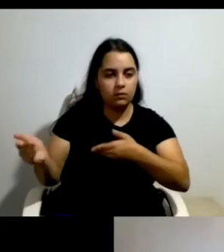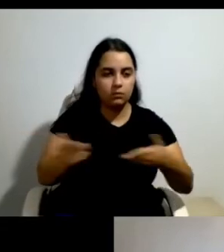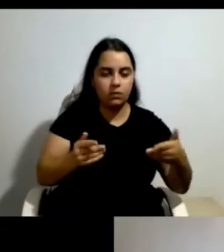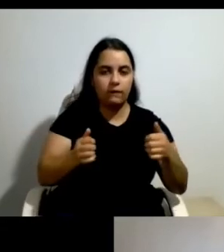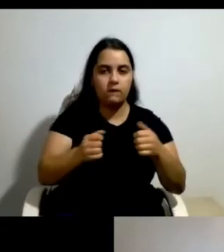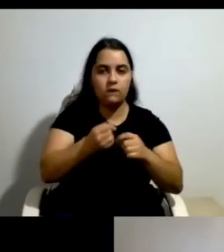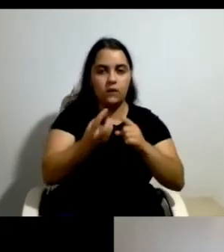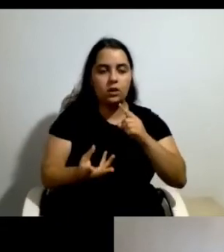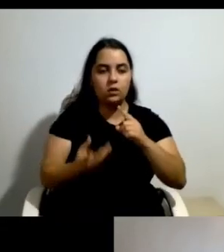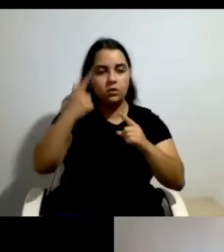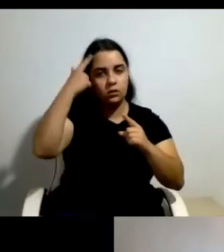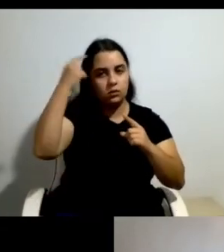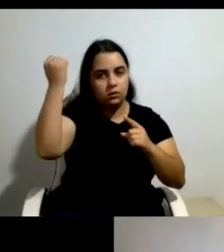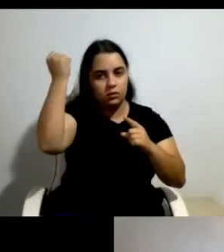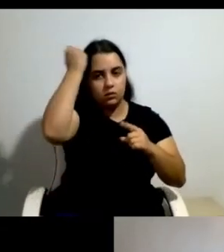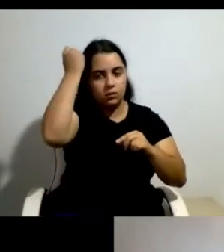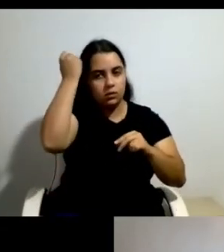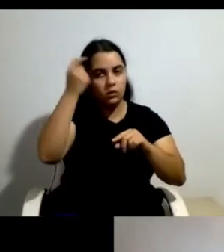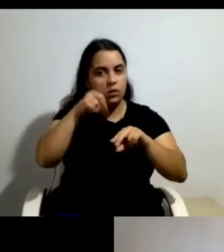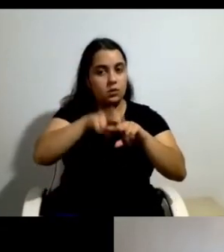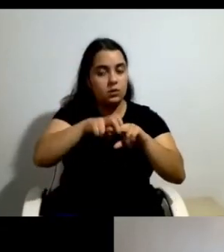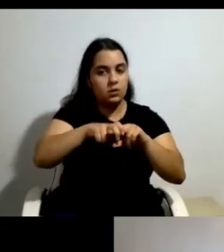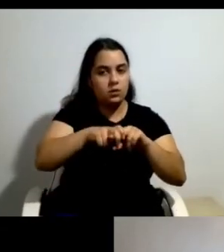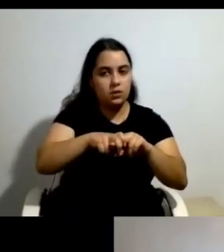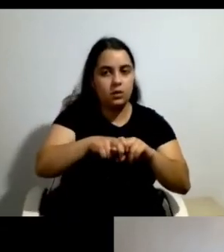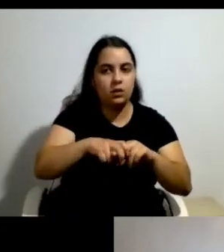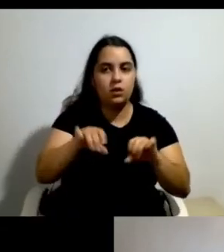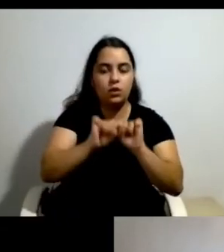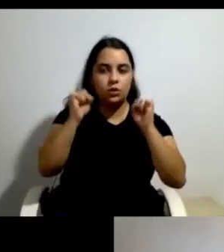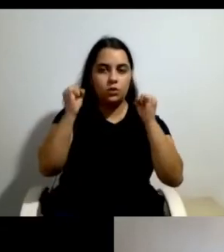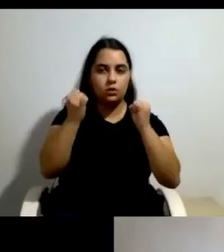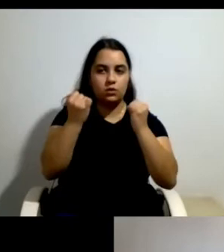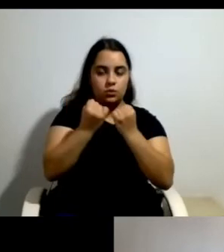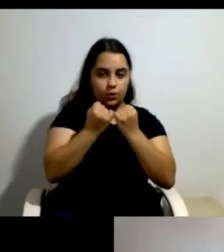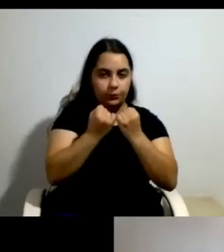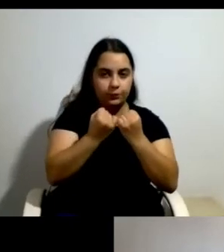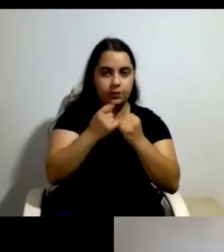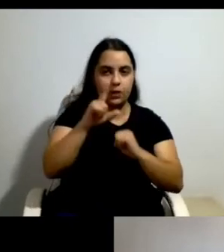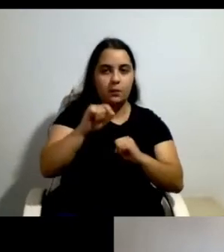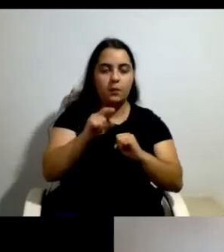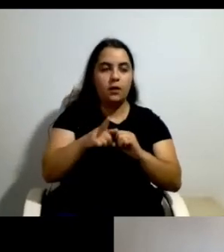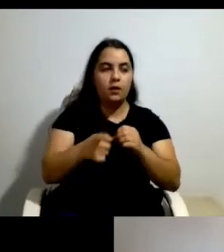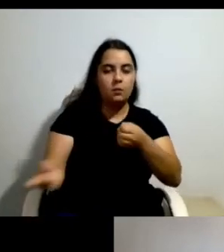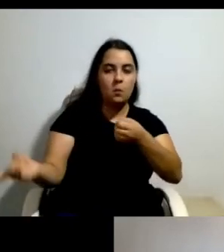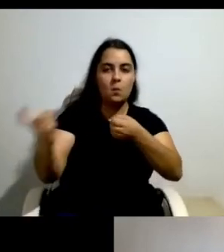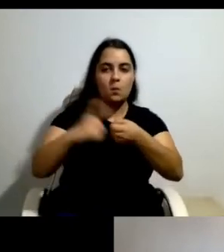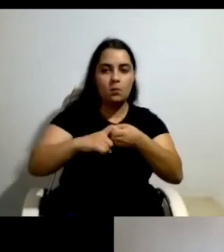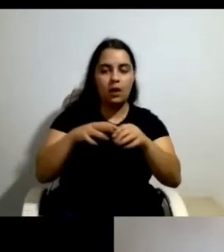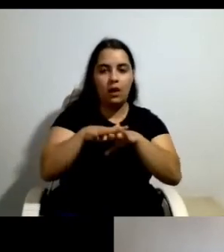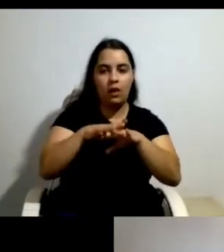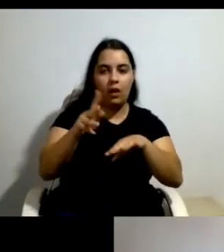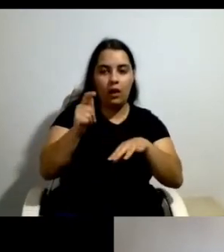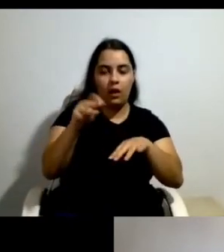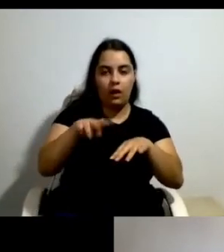Social, Inovação e Empreendedorismo e da Licenciatura em Sociologia. Membro individual da rede EMS, Emergency of a Social